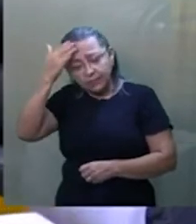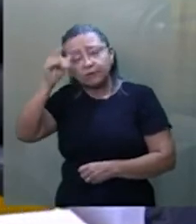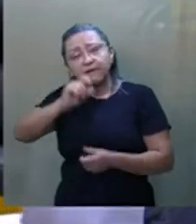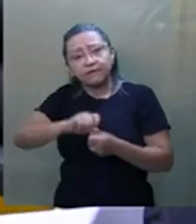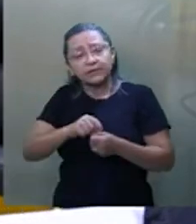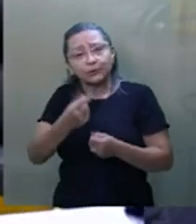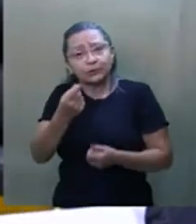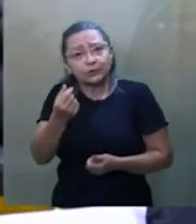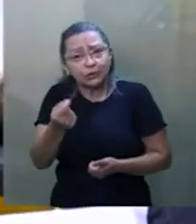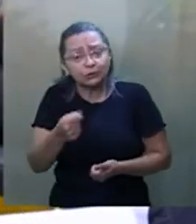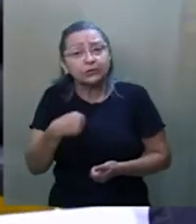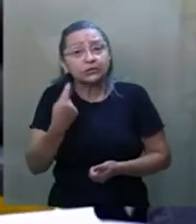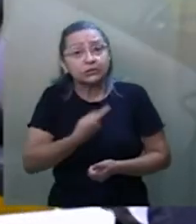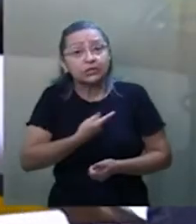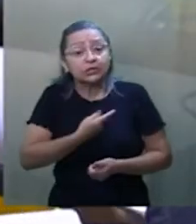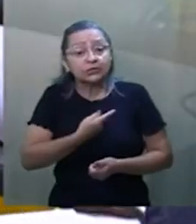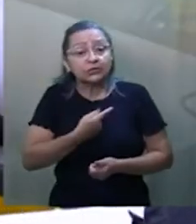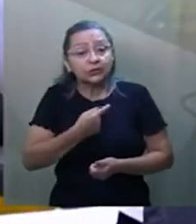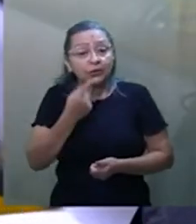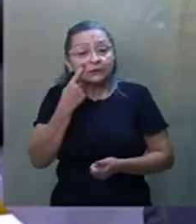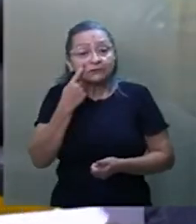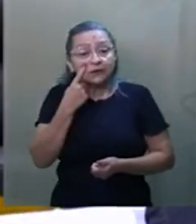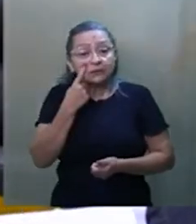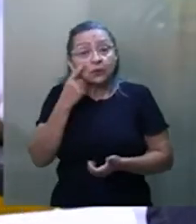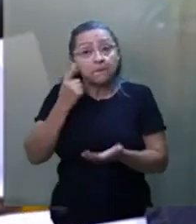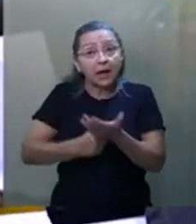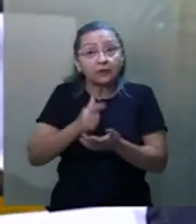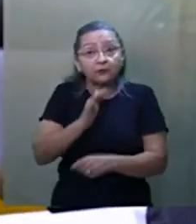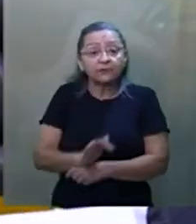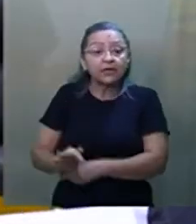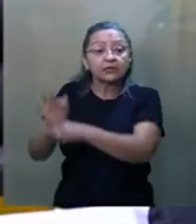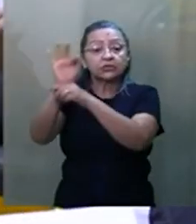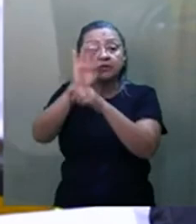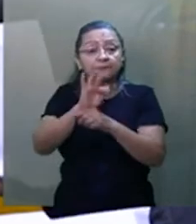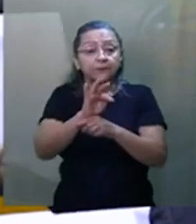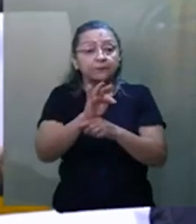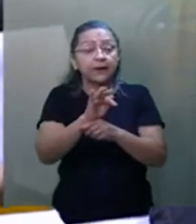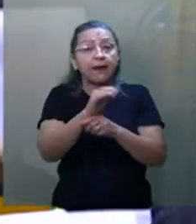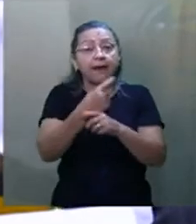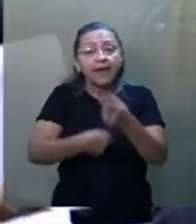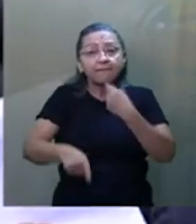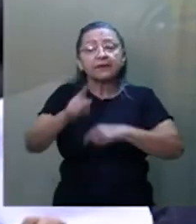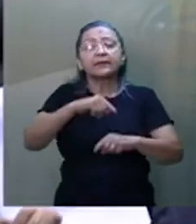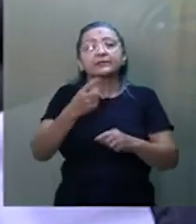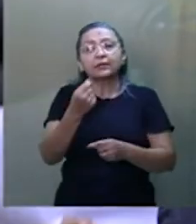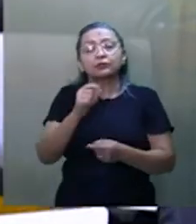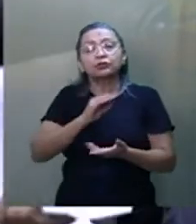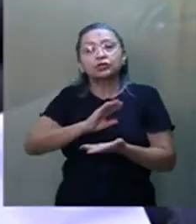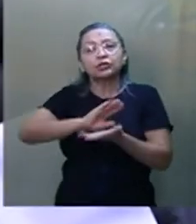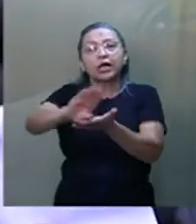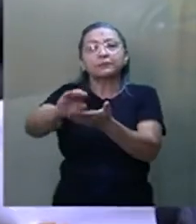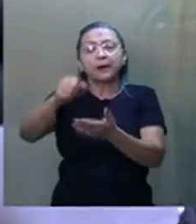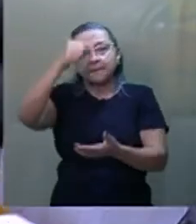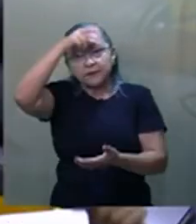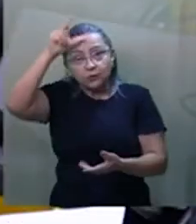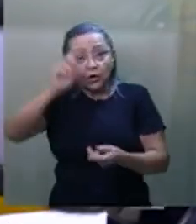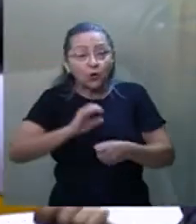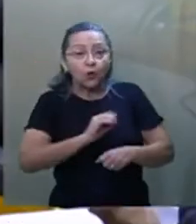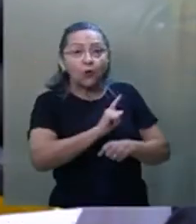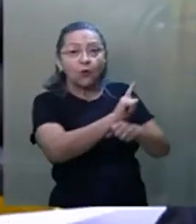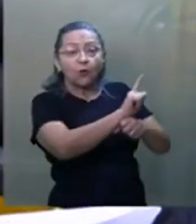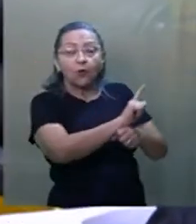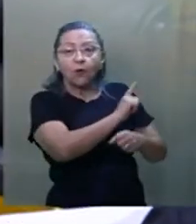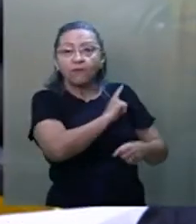que fazer com esse recurso e, se nós revíssemos o Pacto Federativo para reverter esse recurso diretamente para as prefeituras e para os governos estaduais,